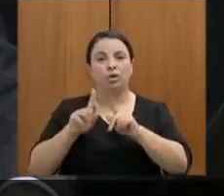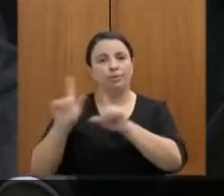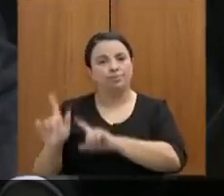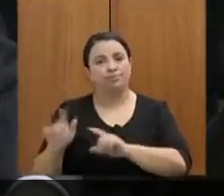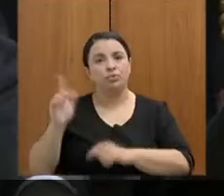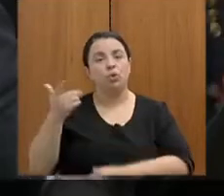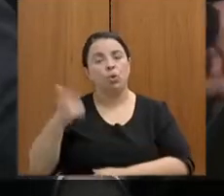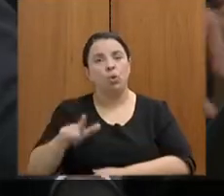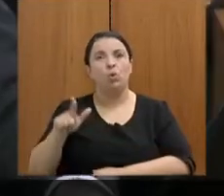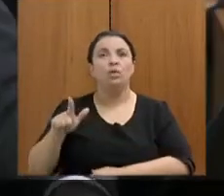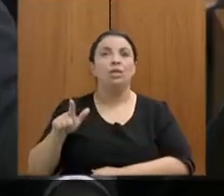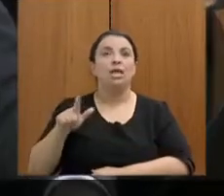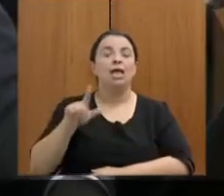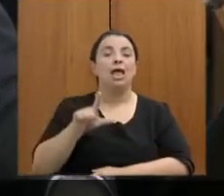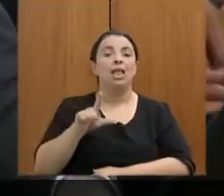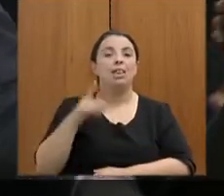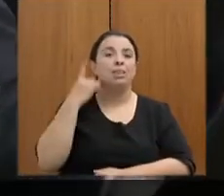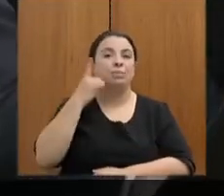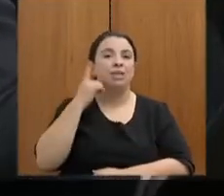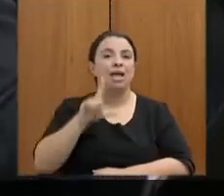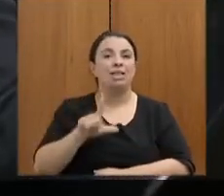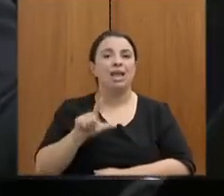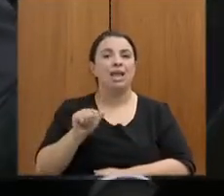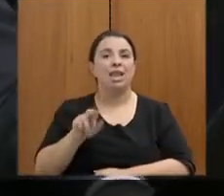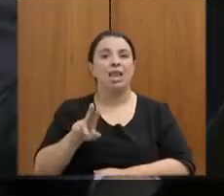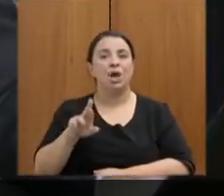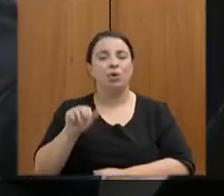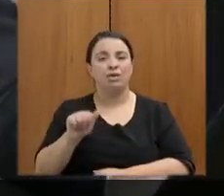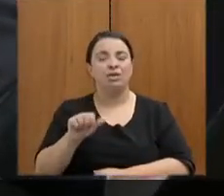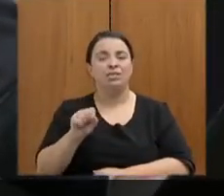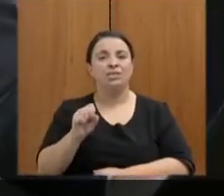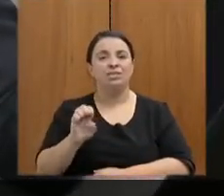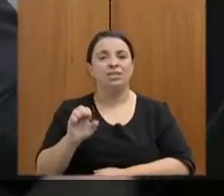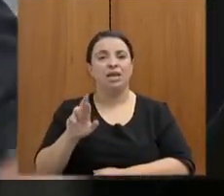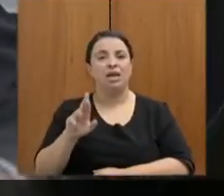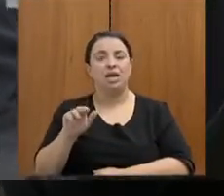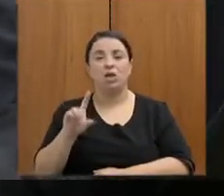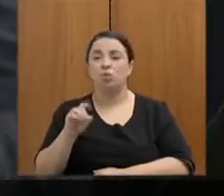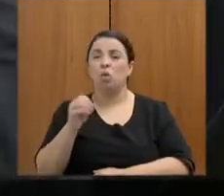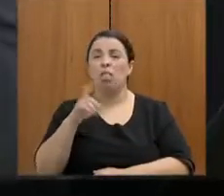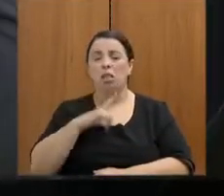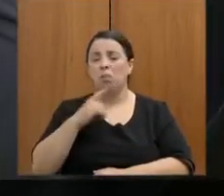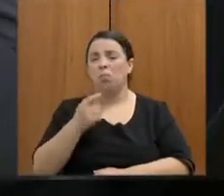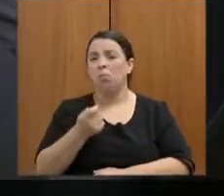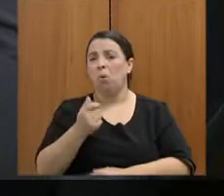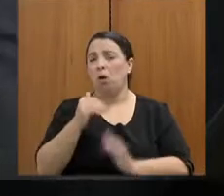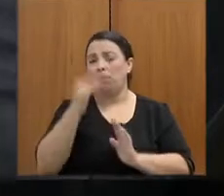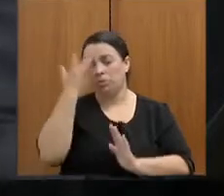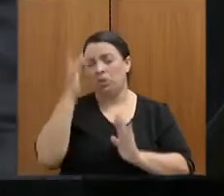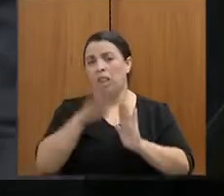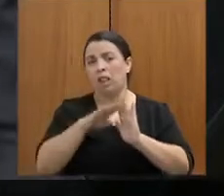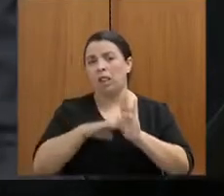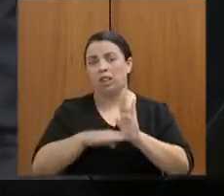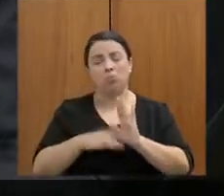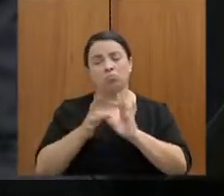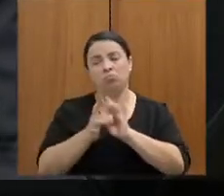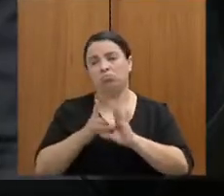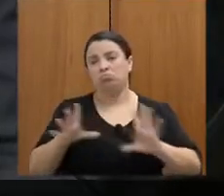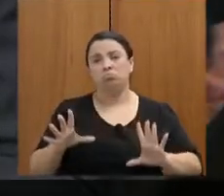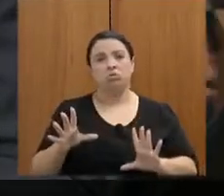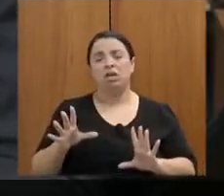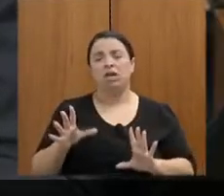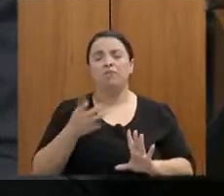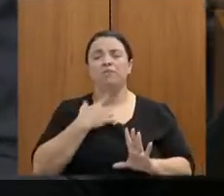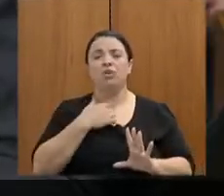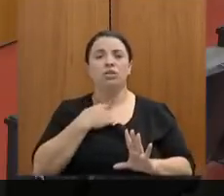Serrano. Como tem poucos inscritos, deixe a vontade para falar, só peço que não delongue tanto, mas que não se